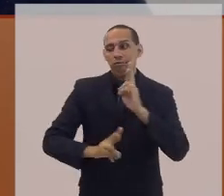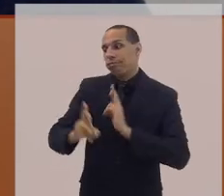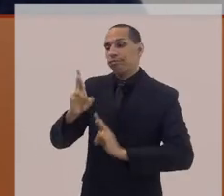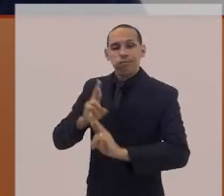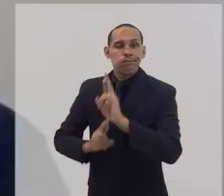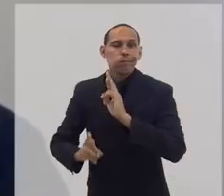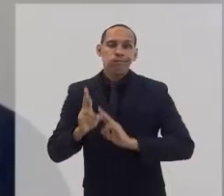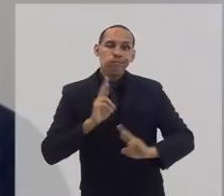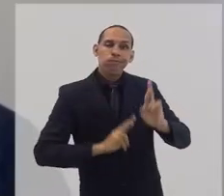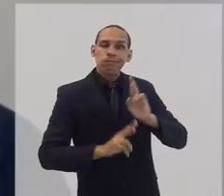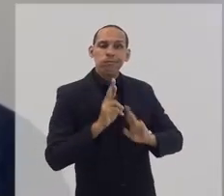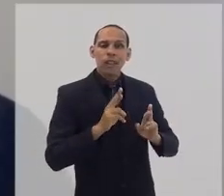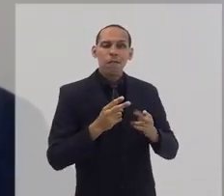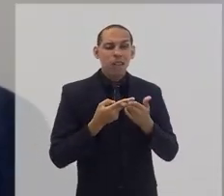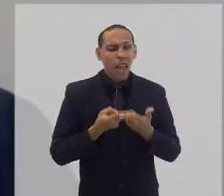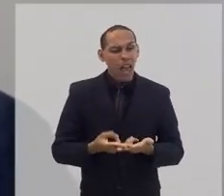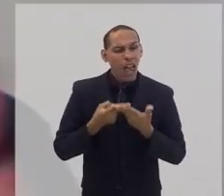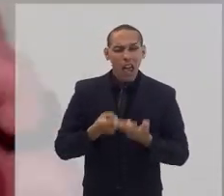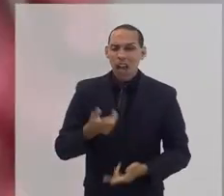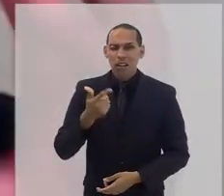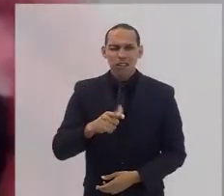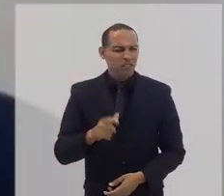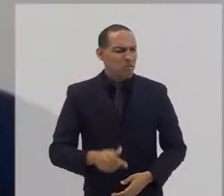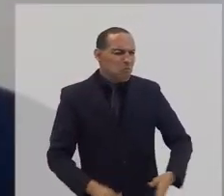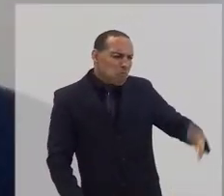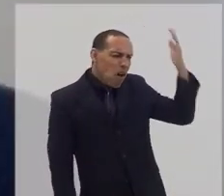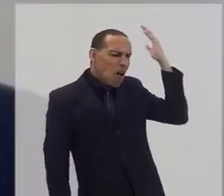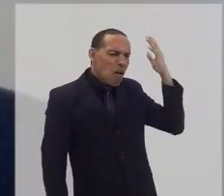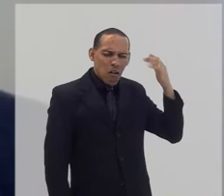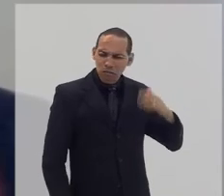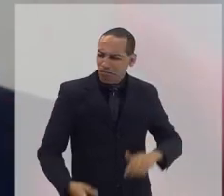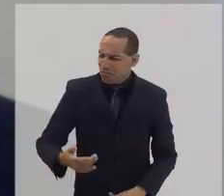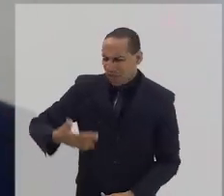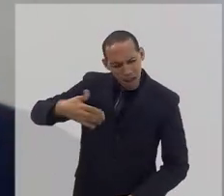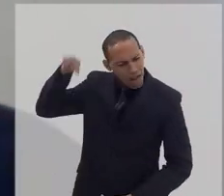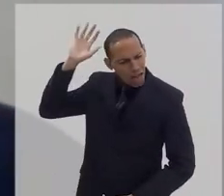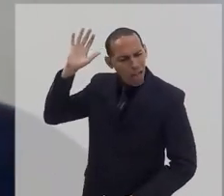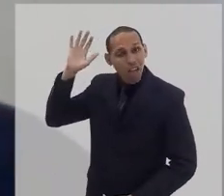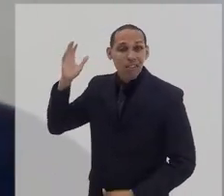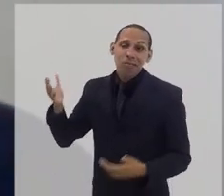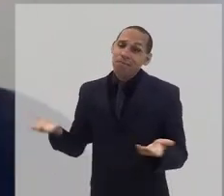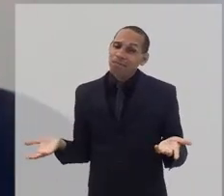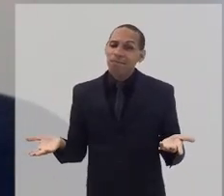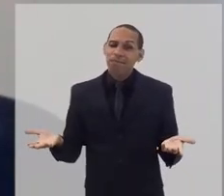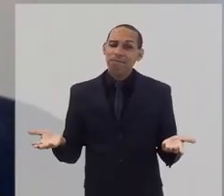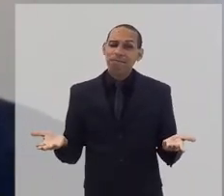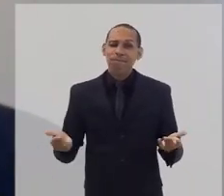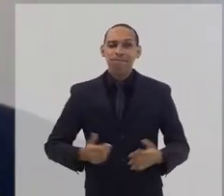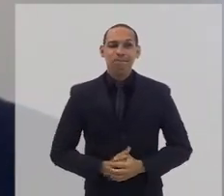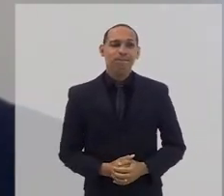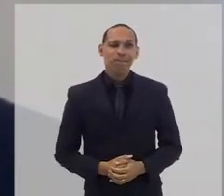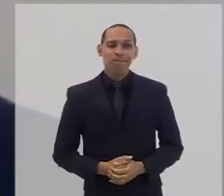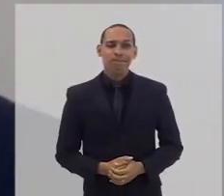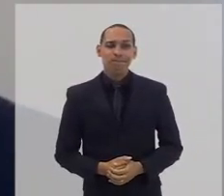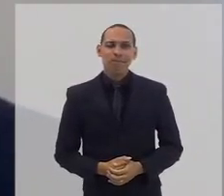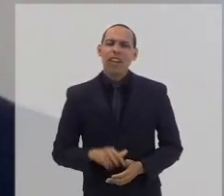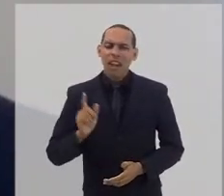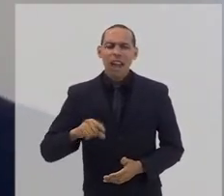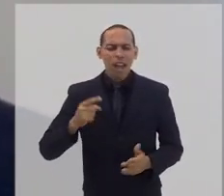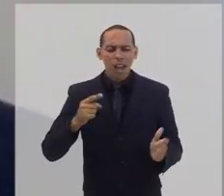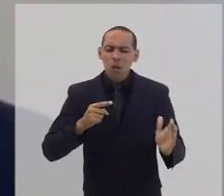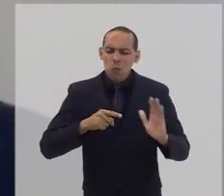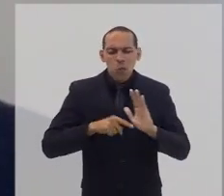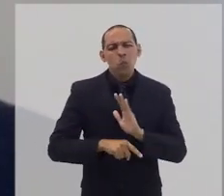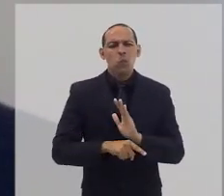pessoas. A gente, na verdade, é uma questão profunda, porque como a gente não se